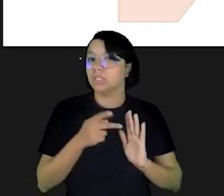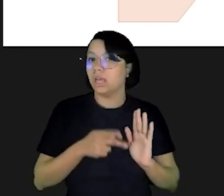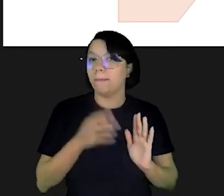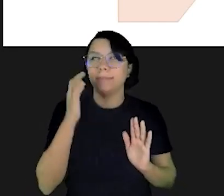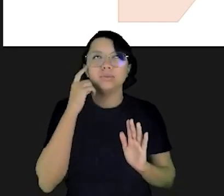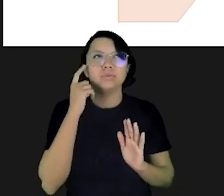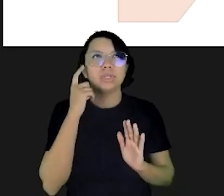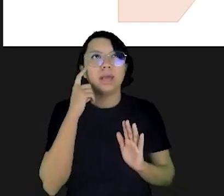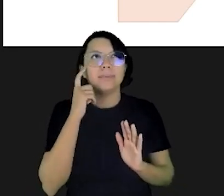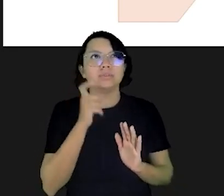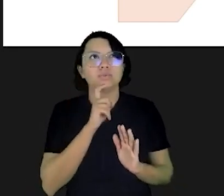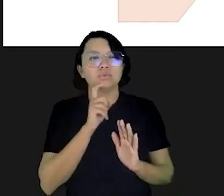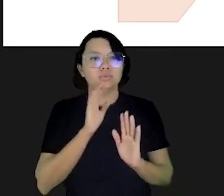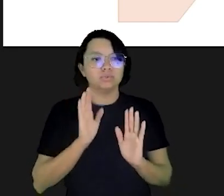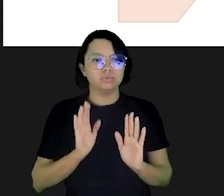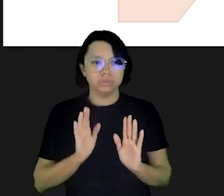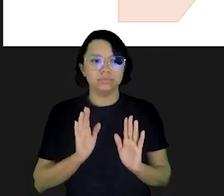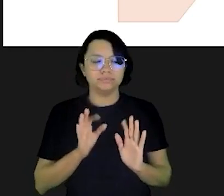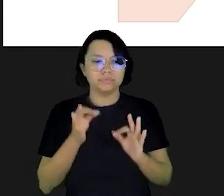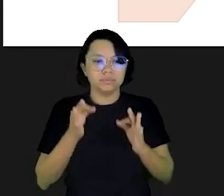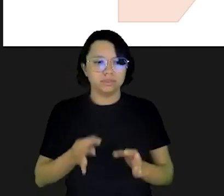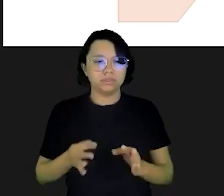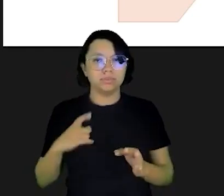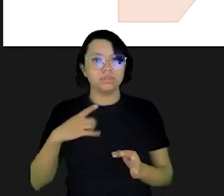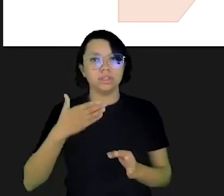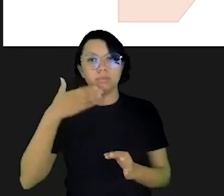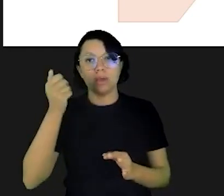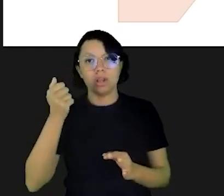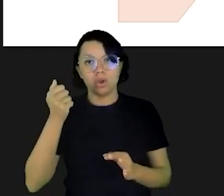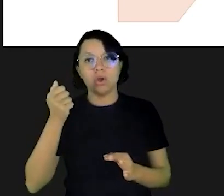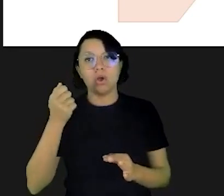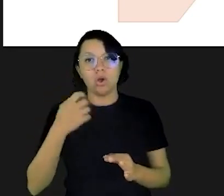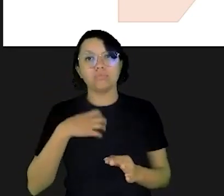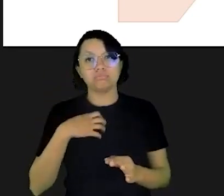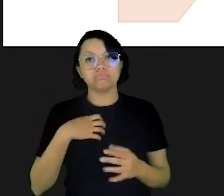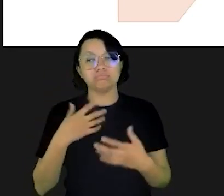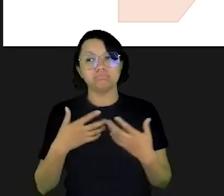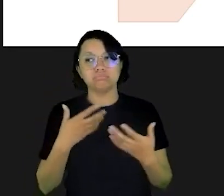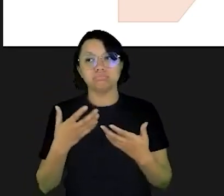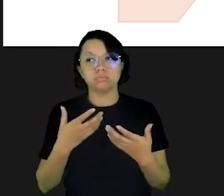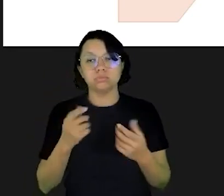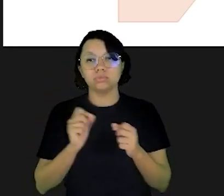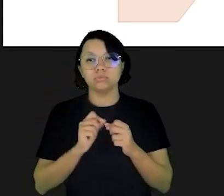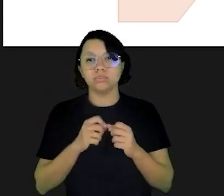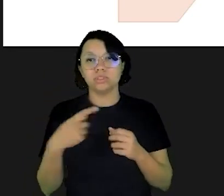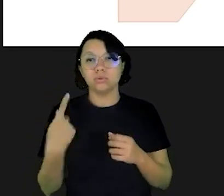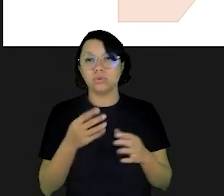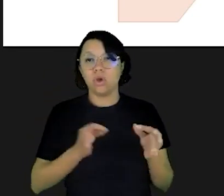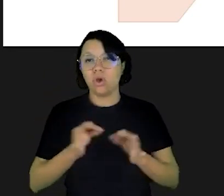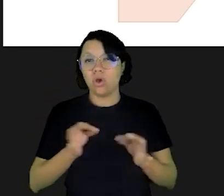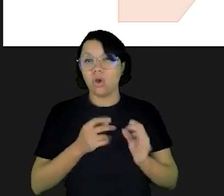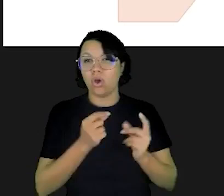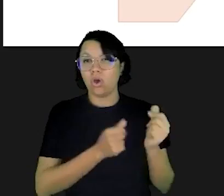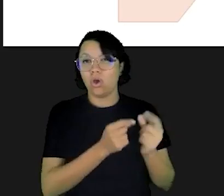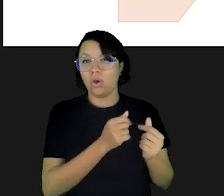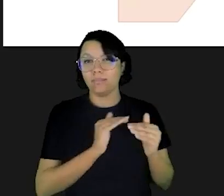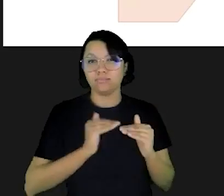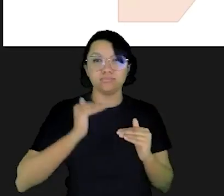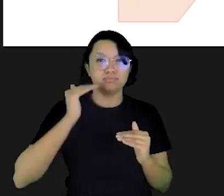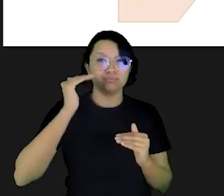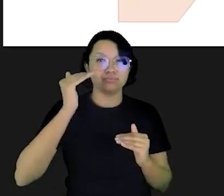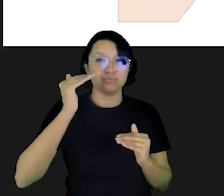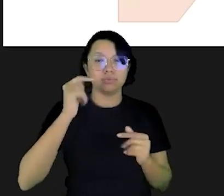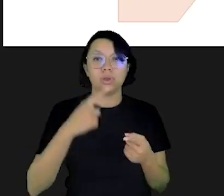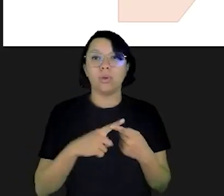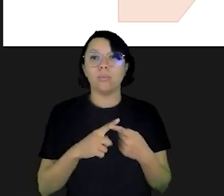gente faz com uma nota com planejamento planejando de cabeça fria a gente certamente tem melhores condições de deixar o nosso